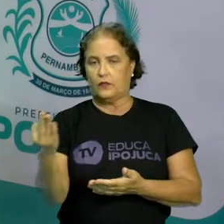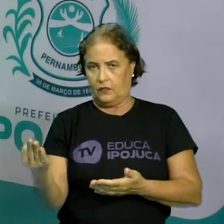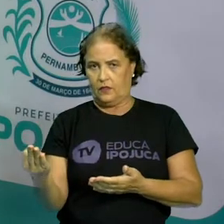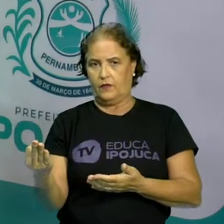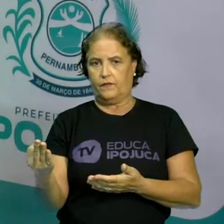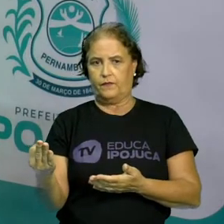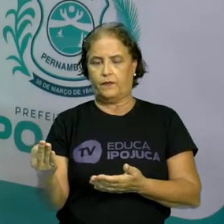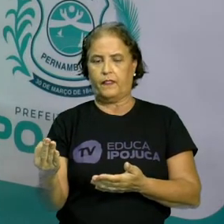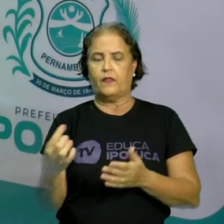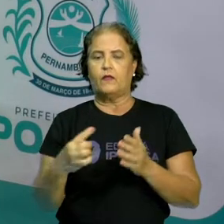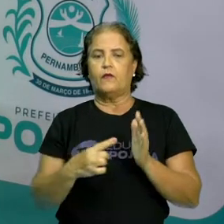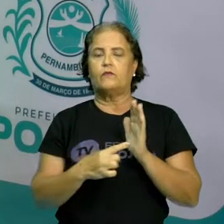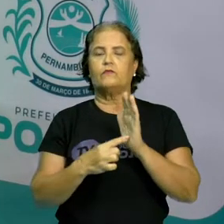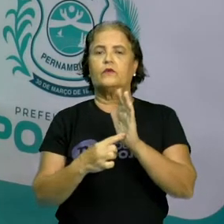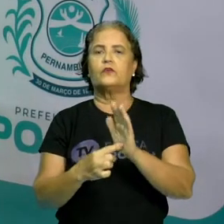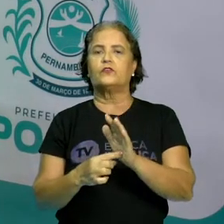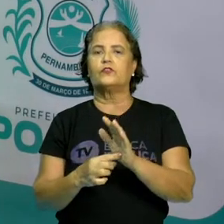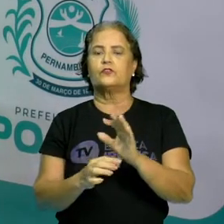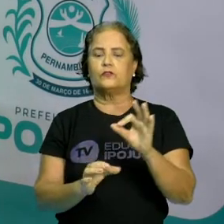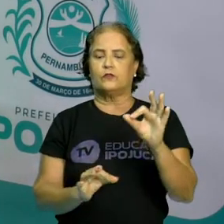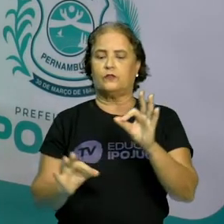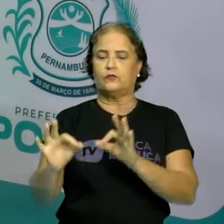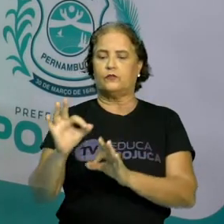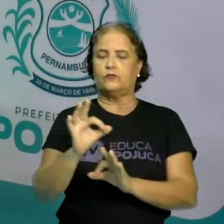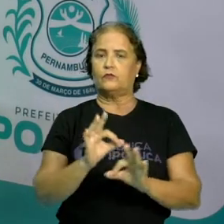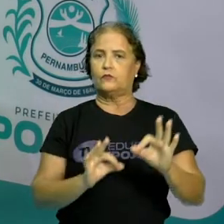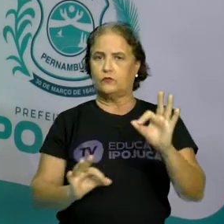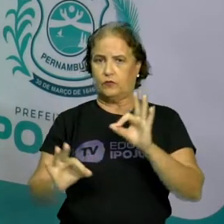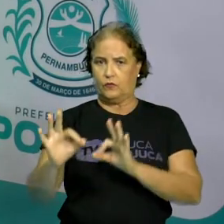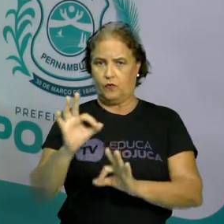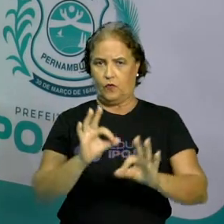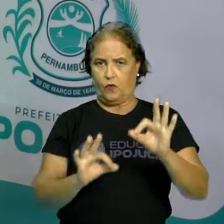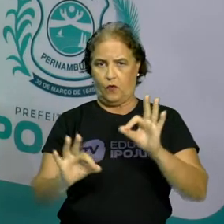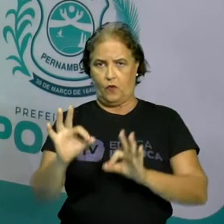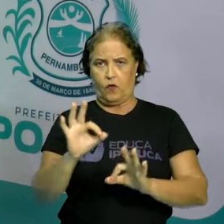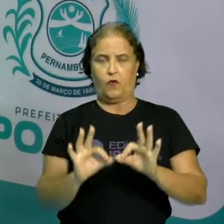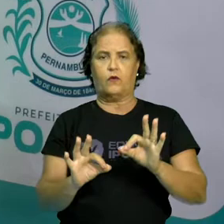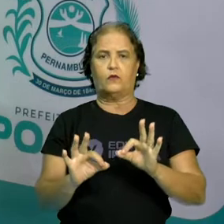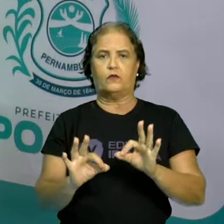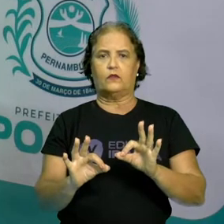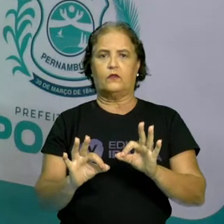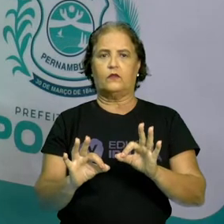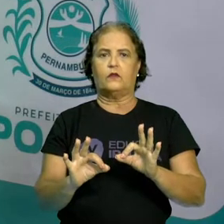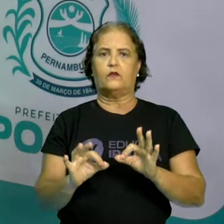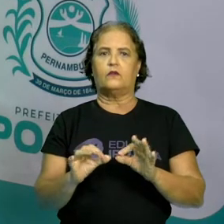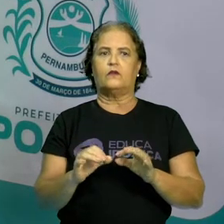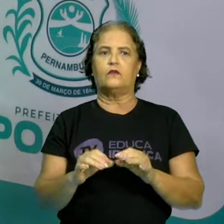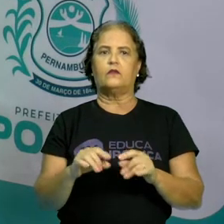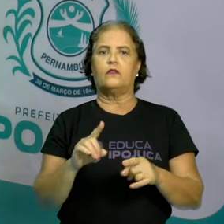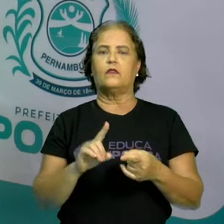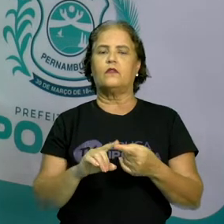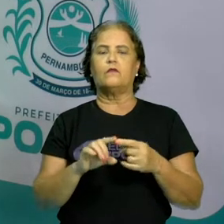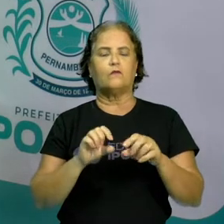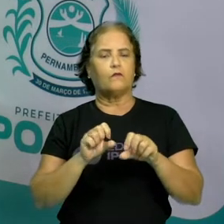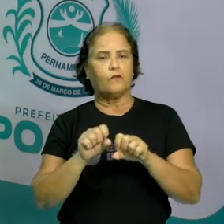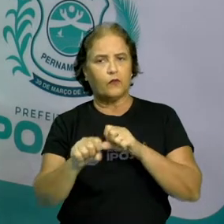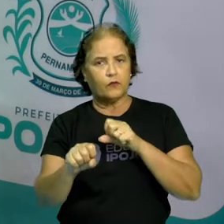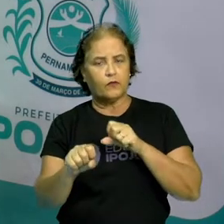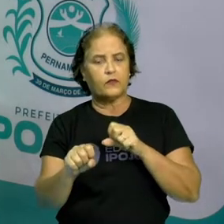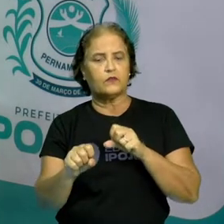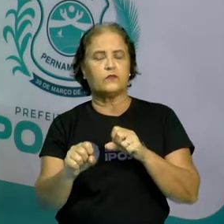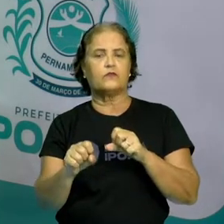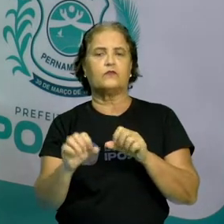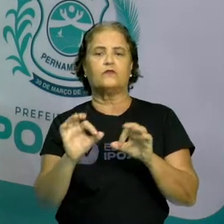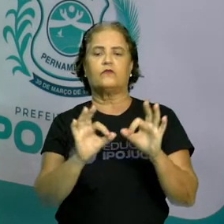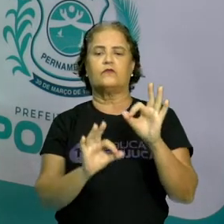ordem, indicando e código para organização de quê? De informações. Enfim, os números